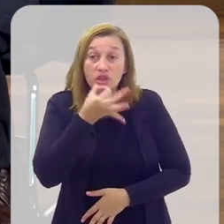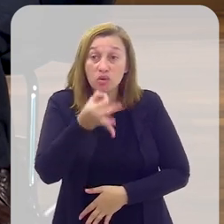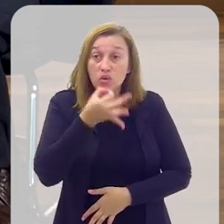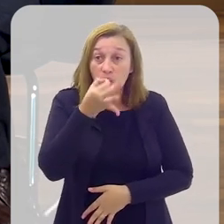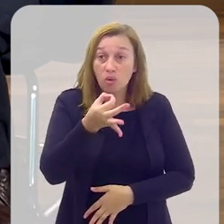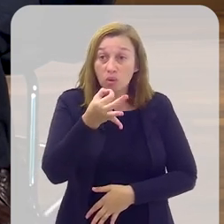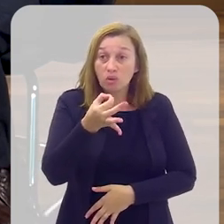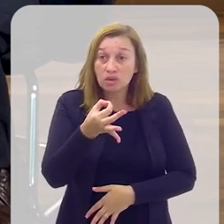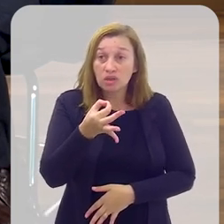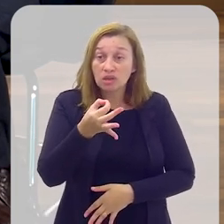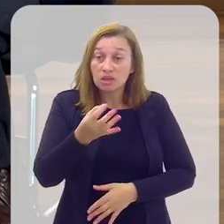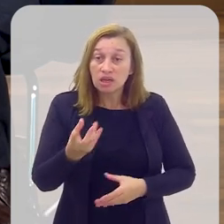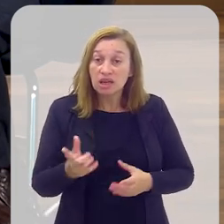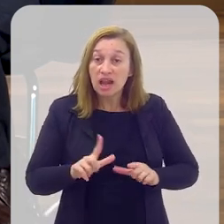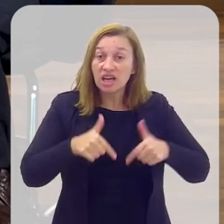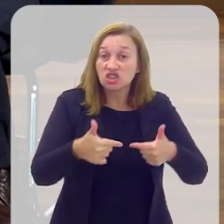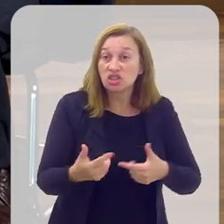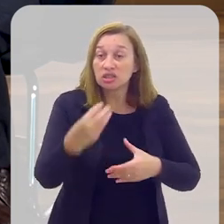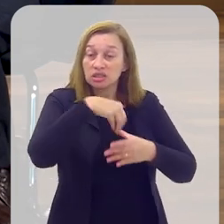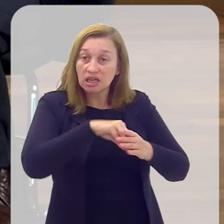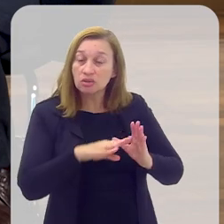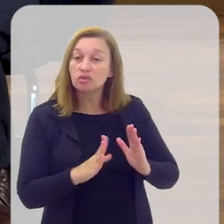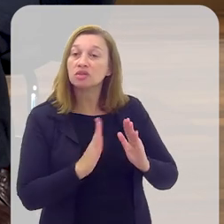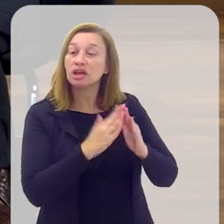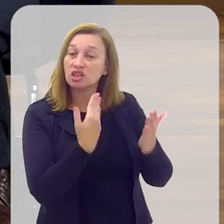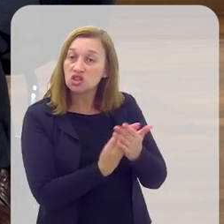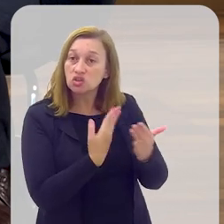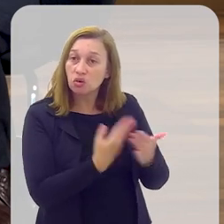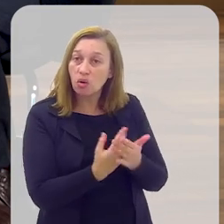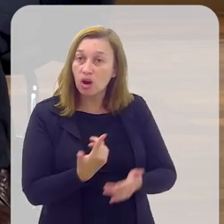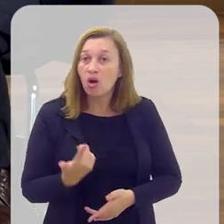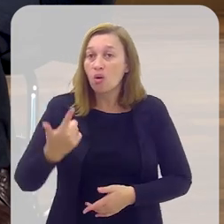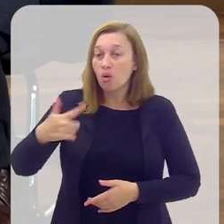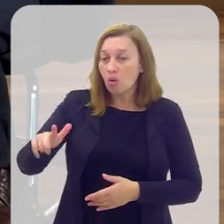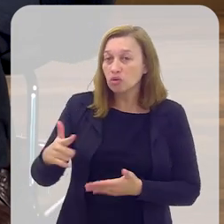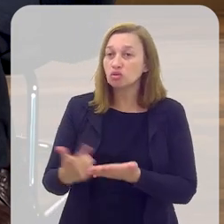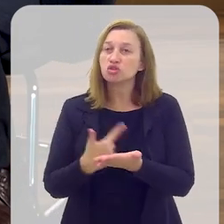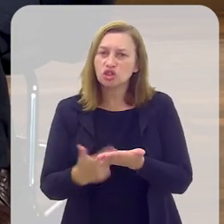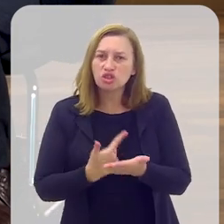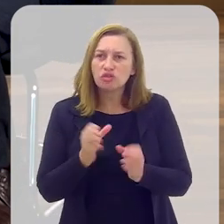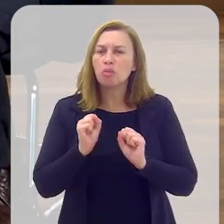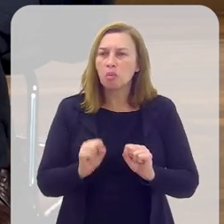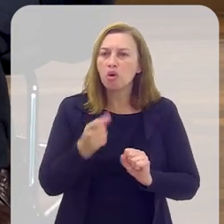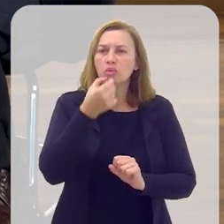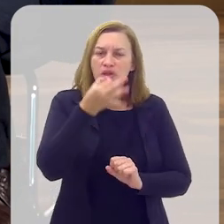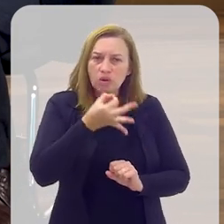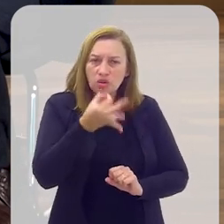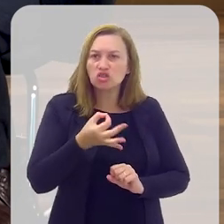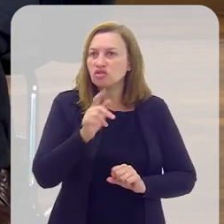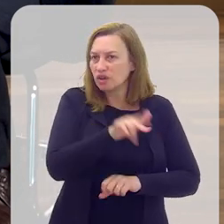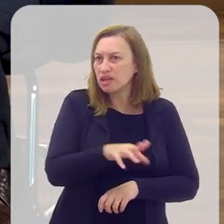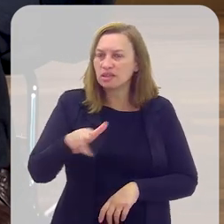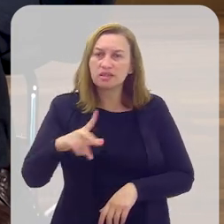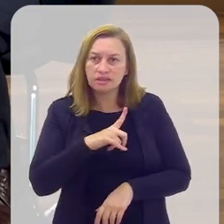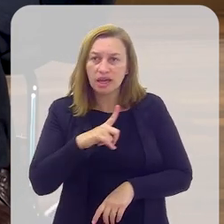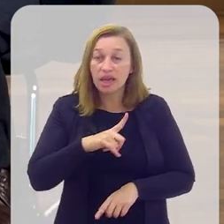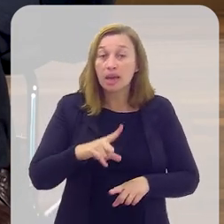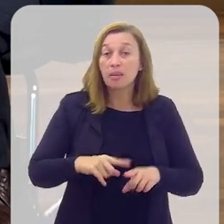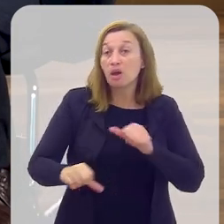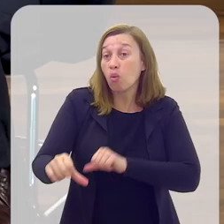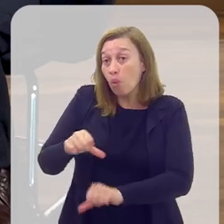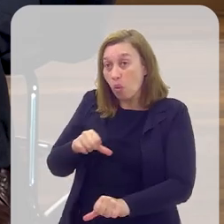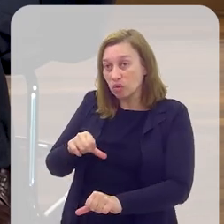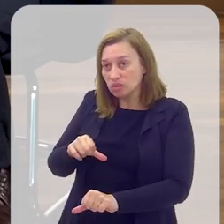pelas opiniões que eles manifestavam. Claro que outros professores podem usar outros livros e ter outras opiniões. É